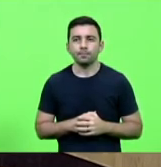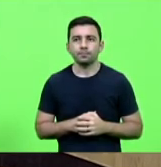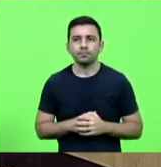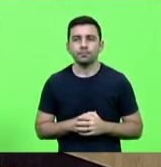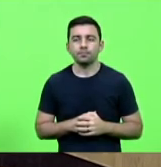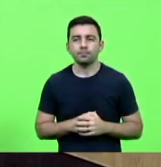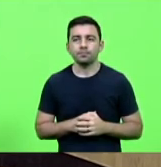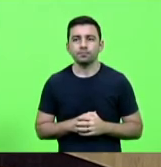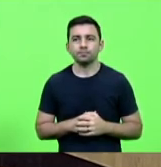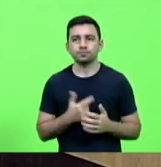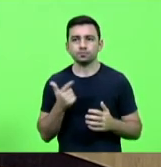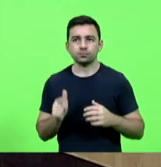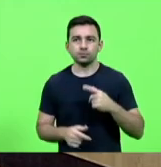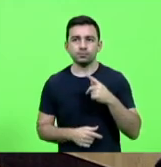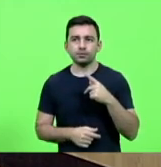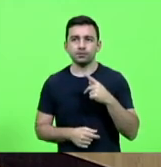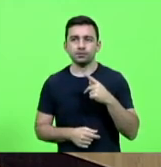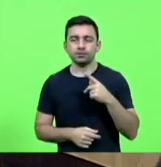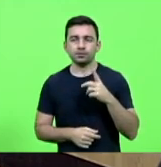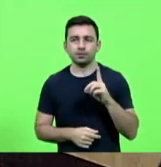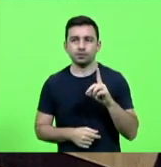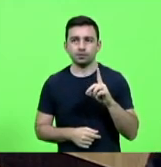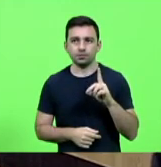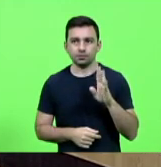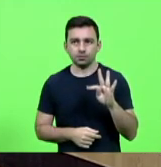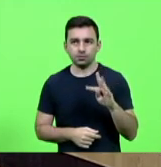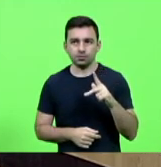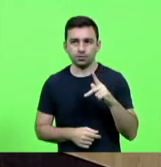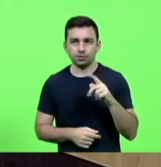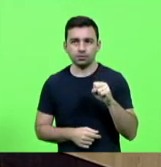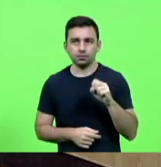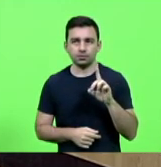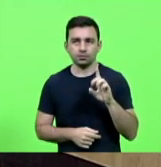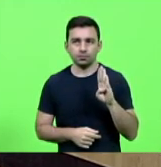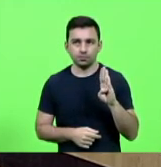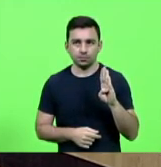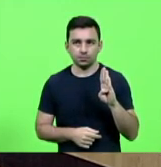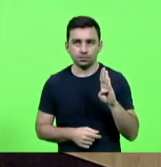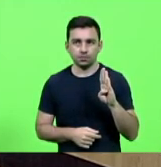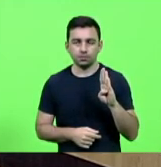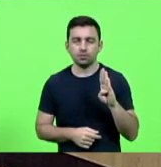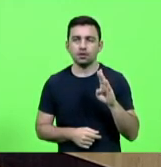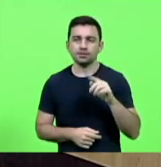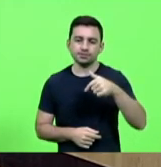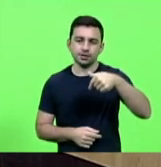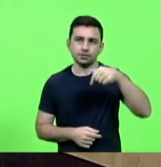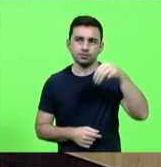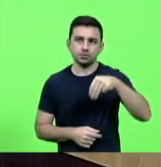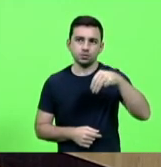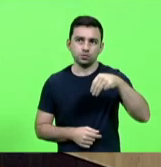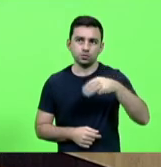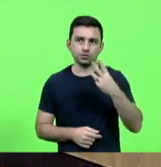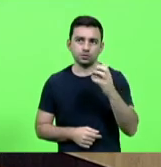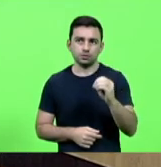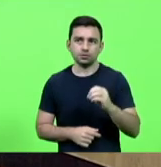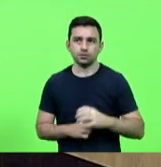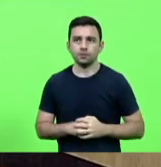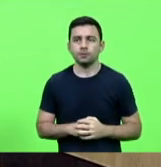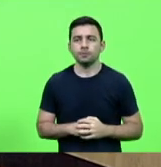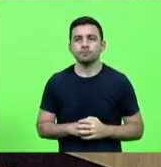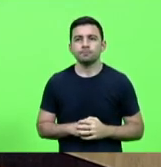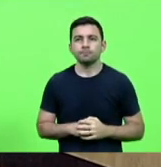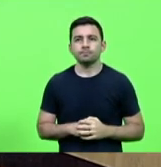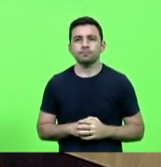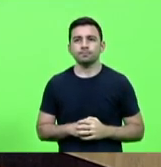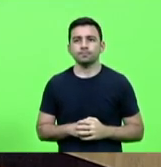bloco PDT PSDB Republicanos por 7 minutos e 30 pois não deputado senhor presidente